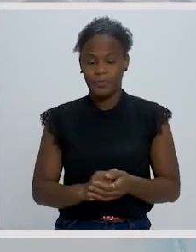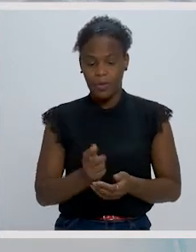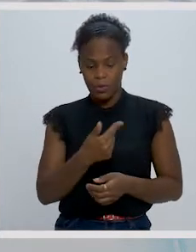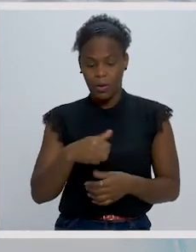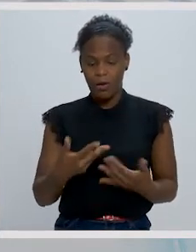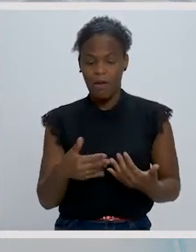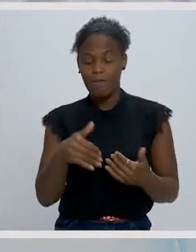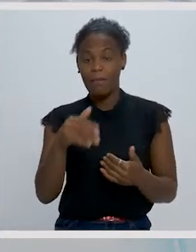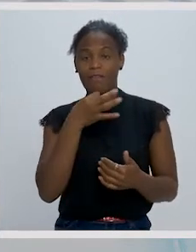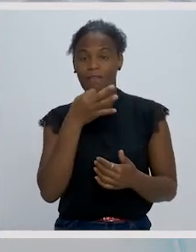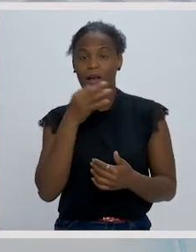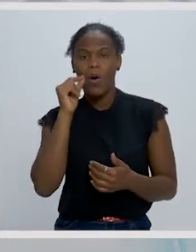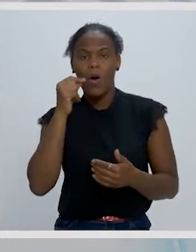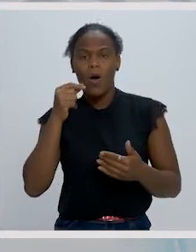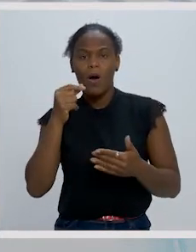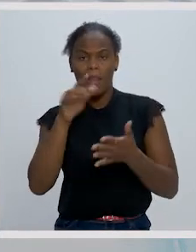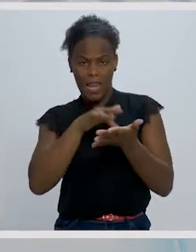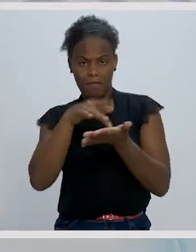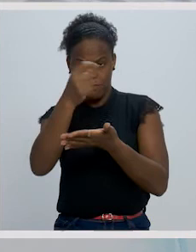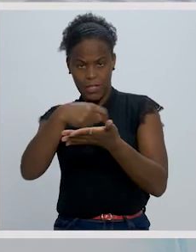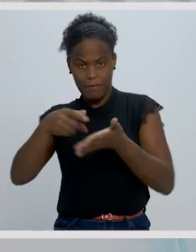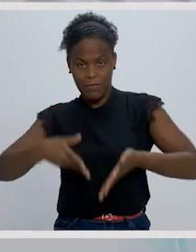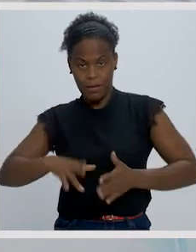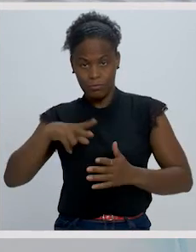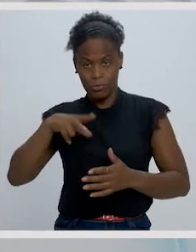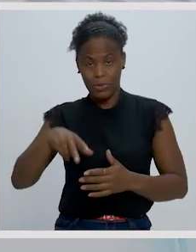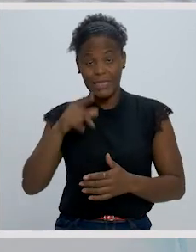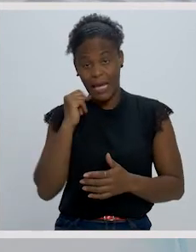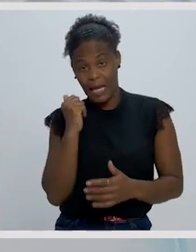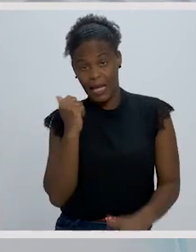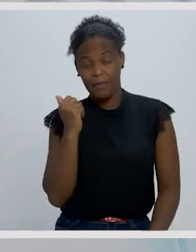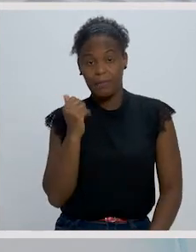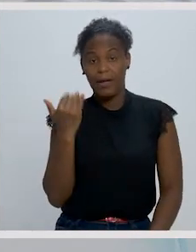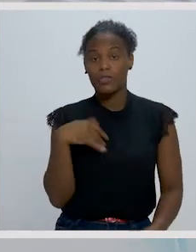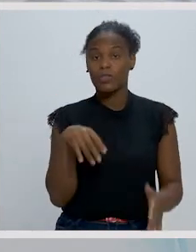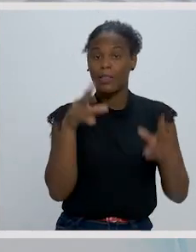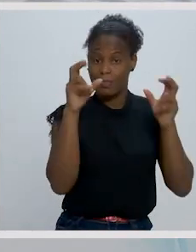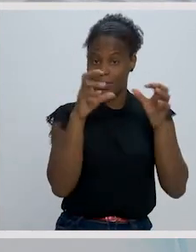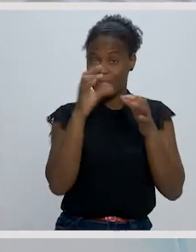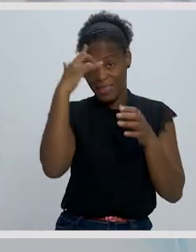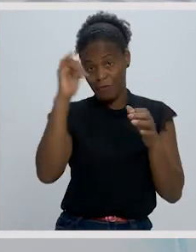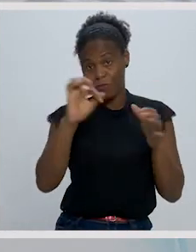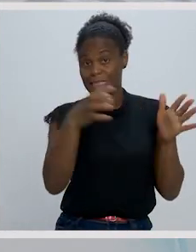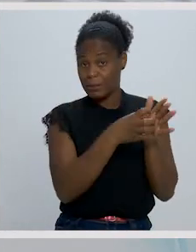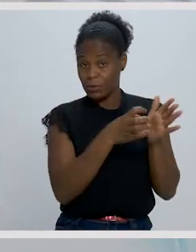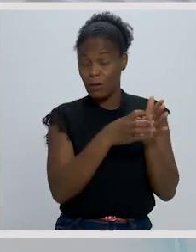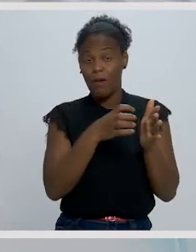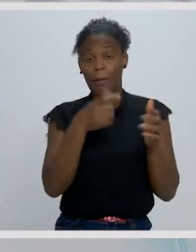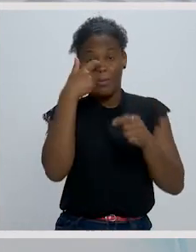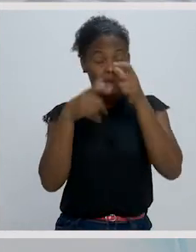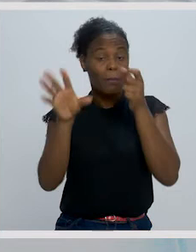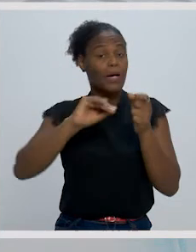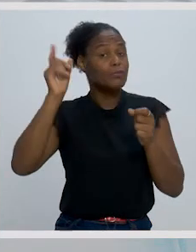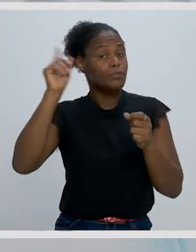falar de um autor português que foi um autor simbolista e que foi a figura maior do